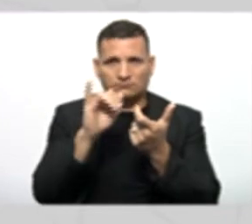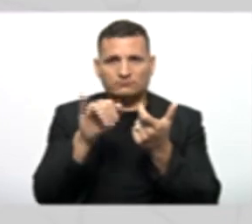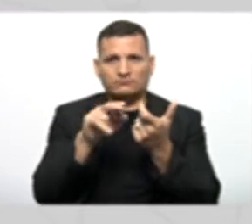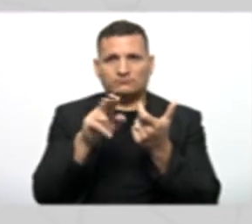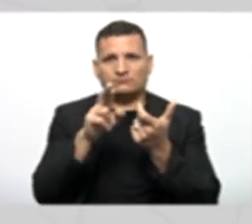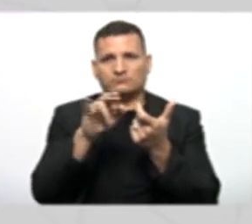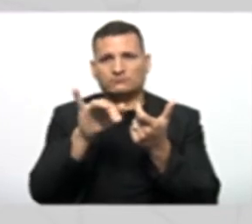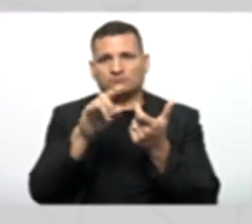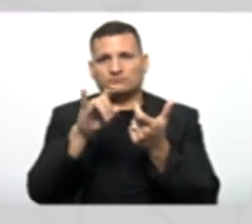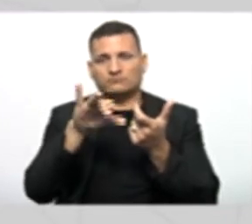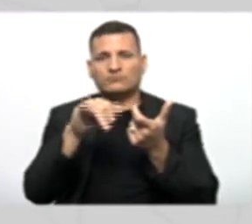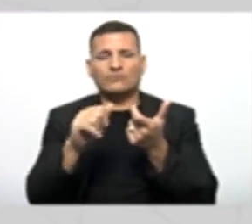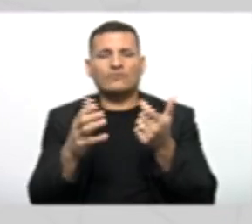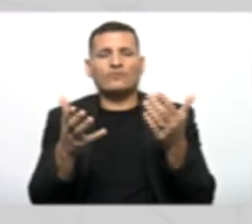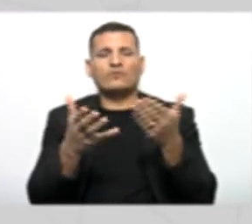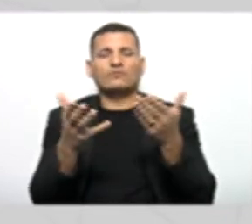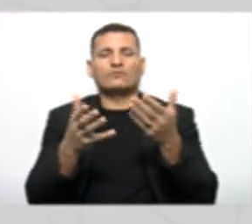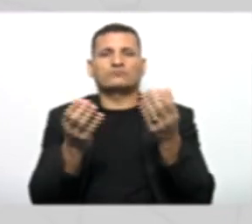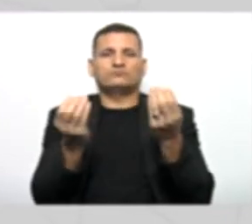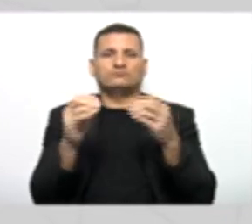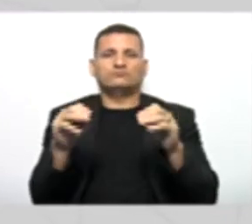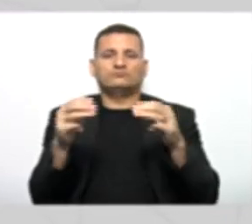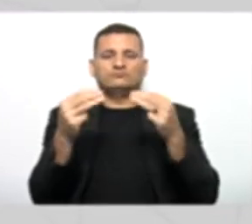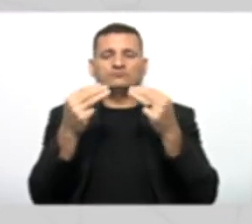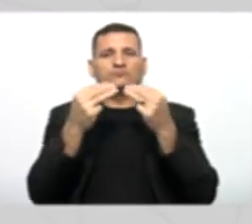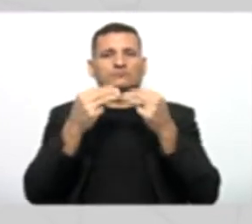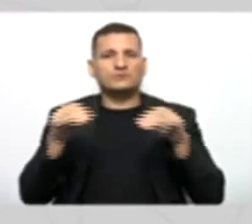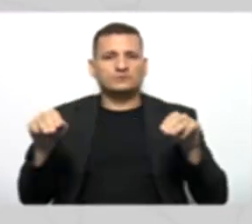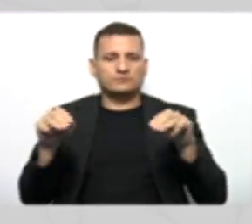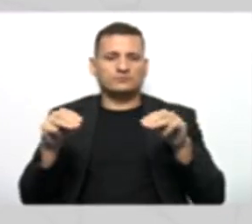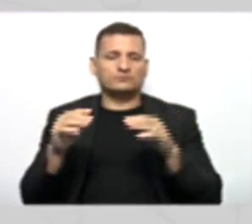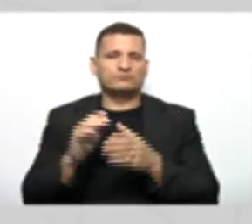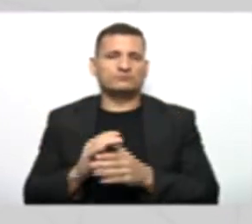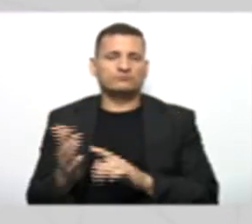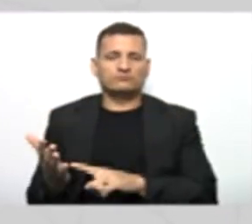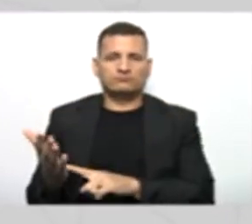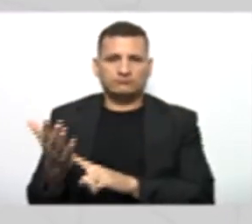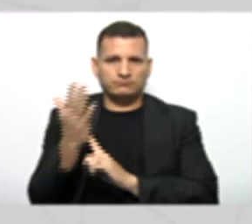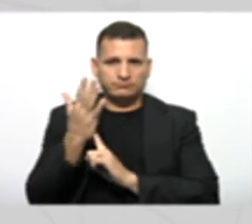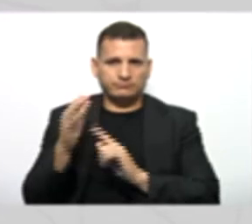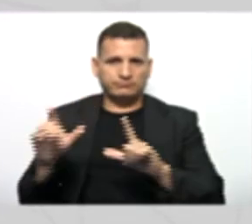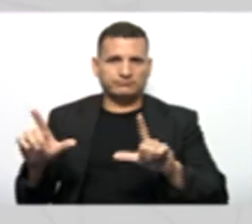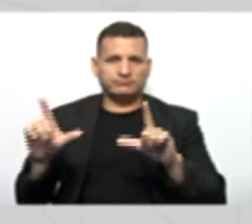mensagem Para mostrar Que o objeto Vai ser criado Com sucesso Print